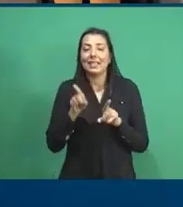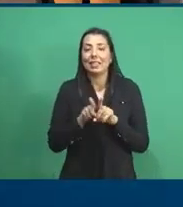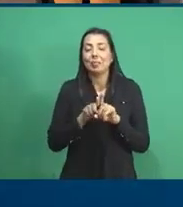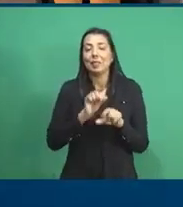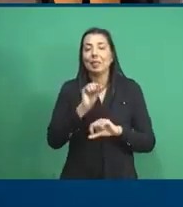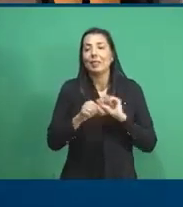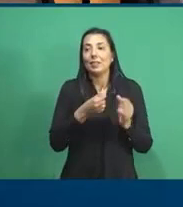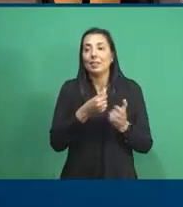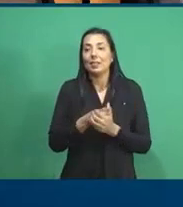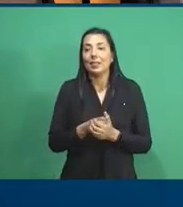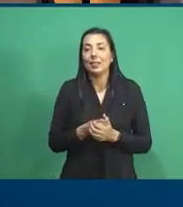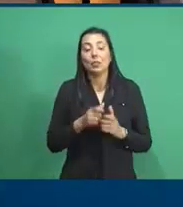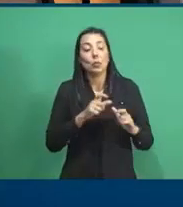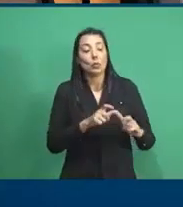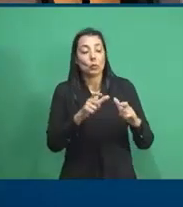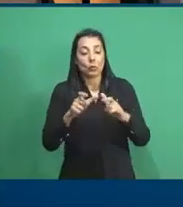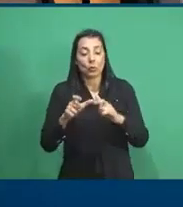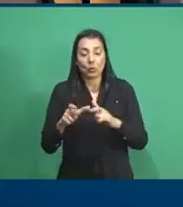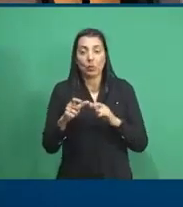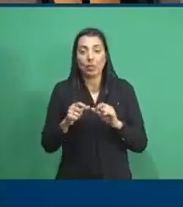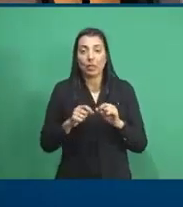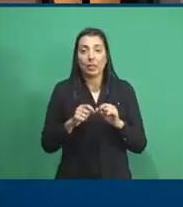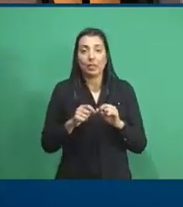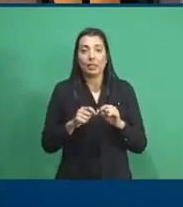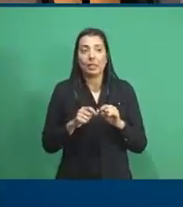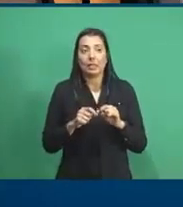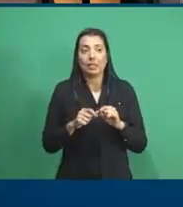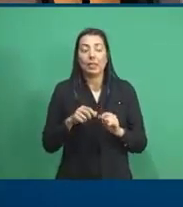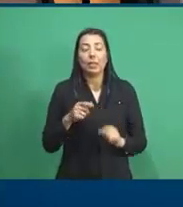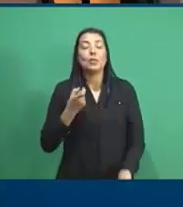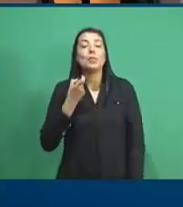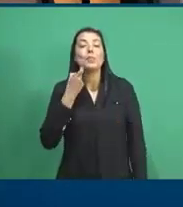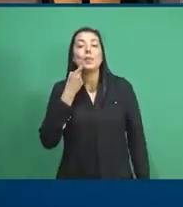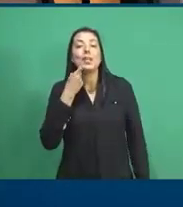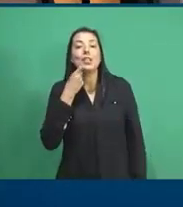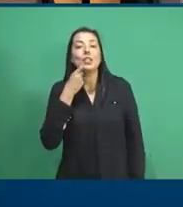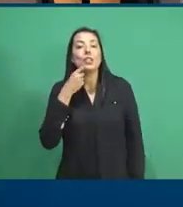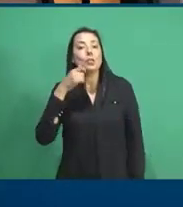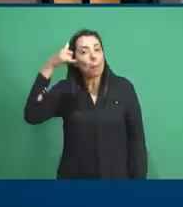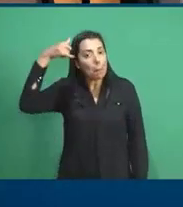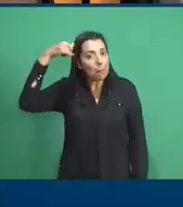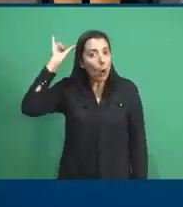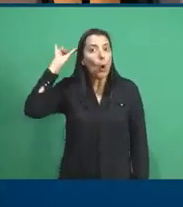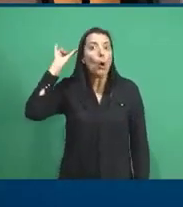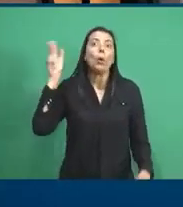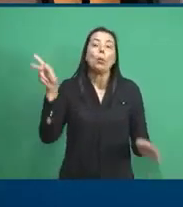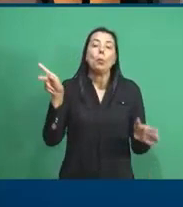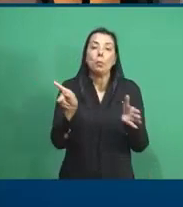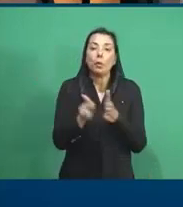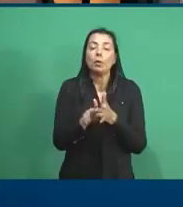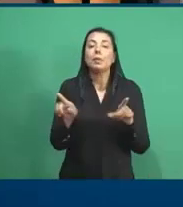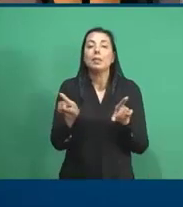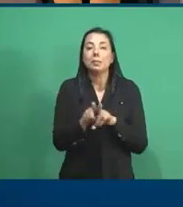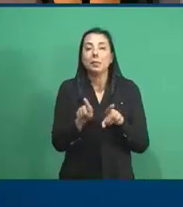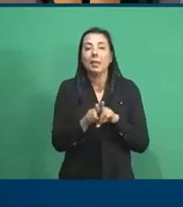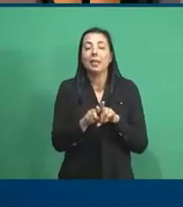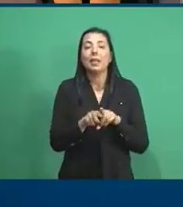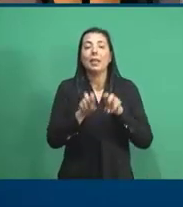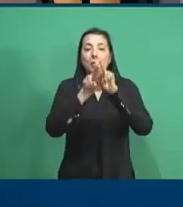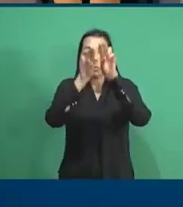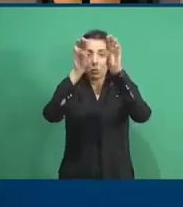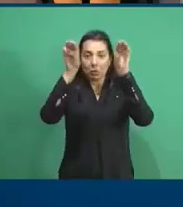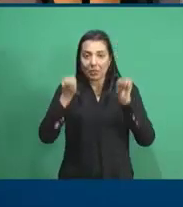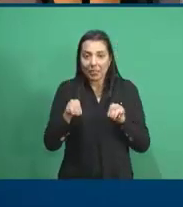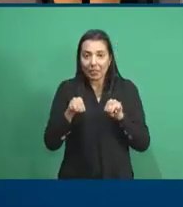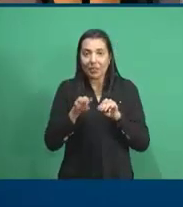locais com peixe boi, temos o Museu da Ciência, e é muito agradável e não